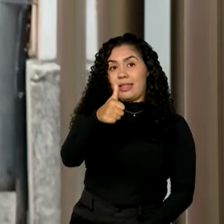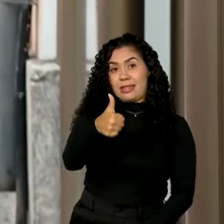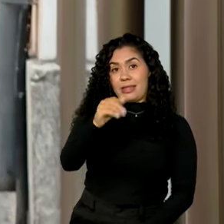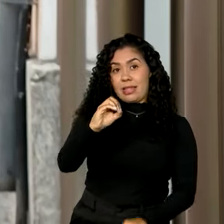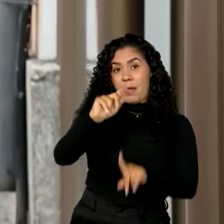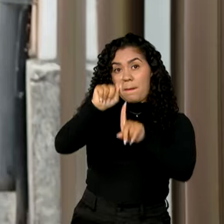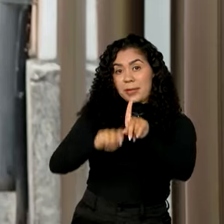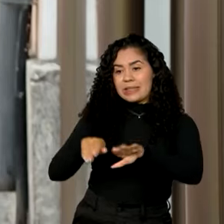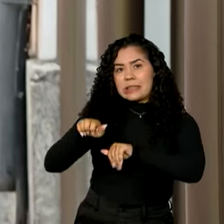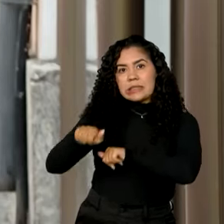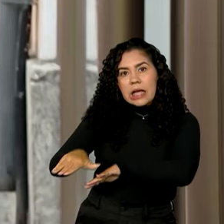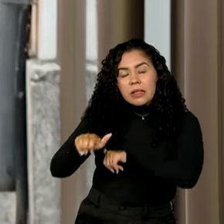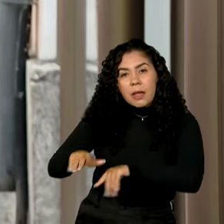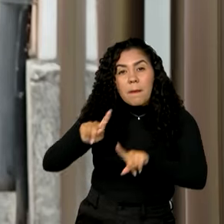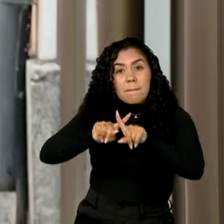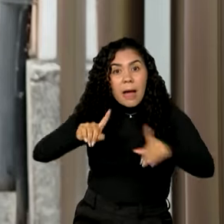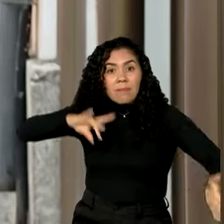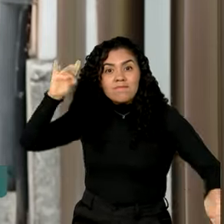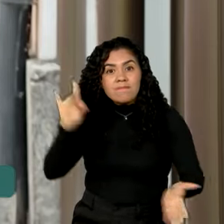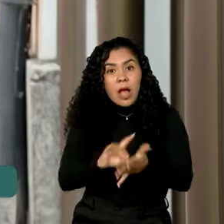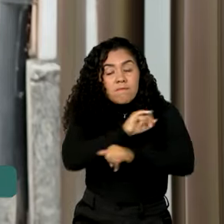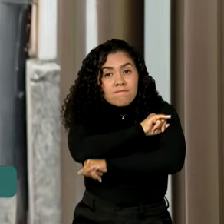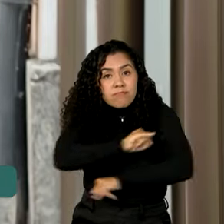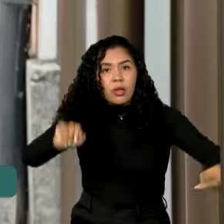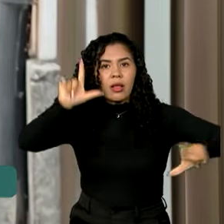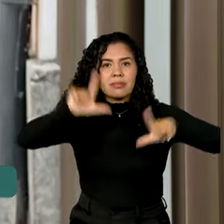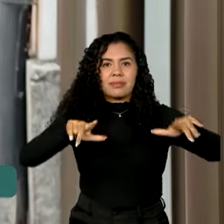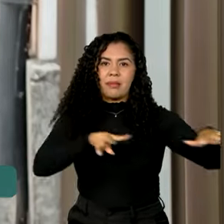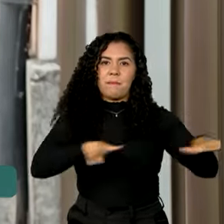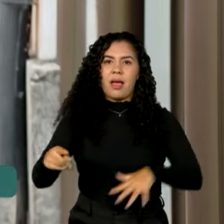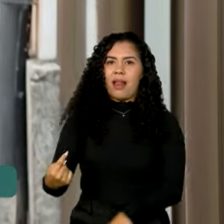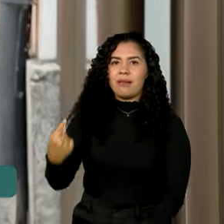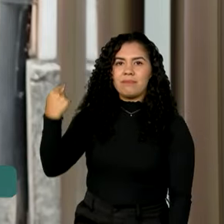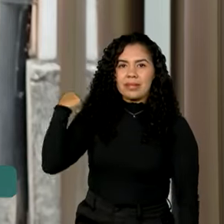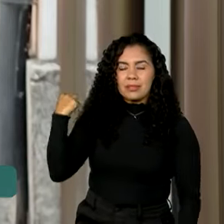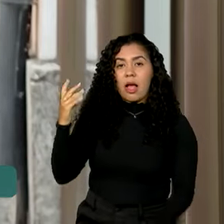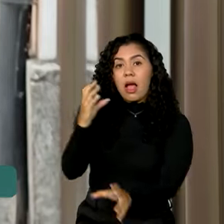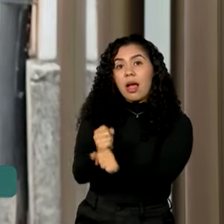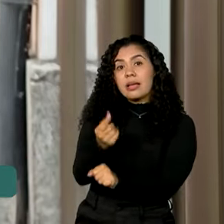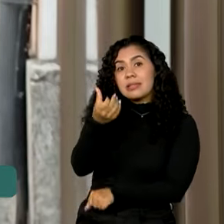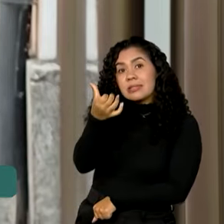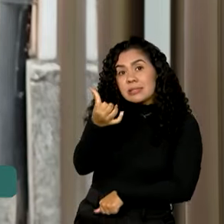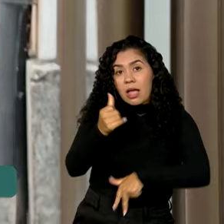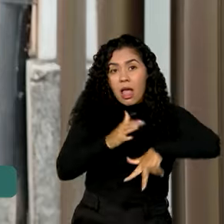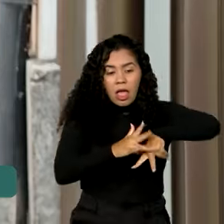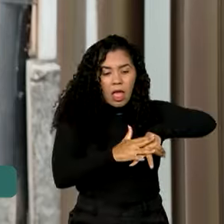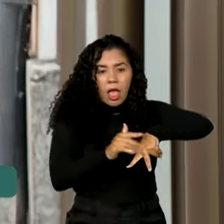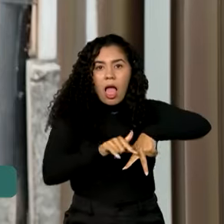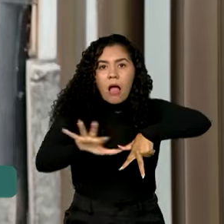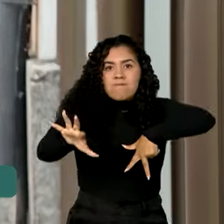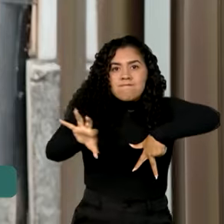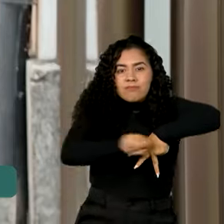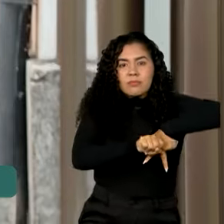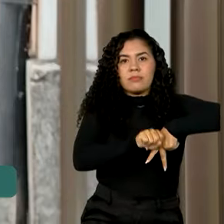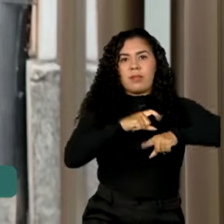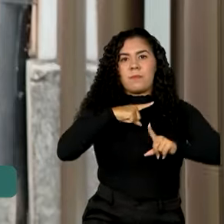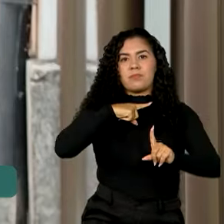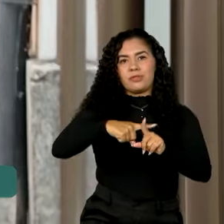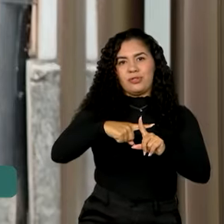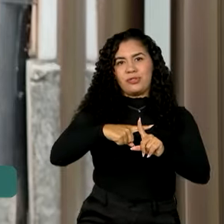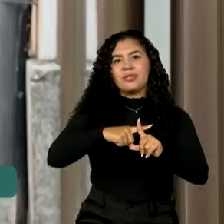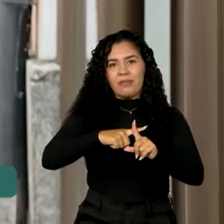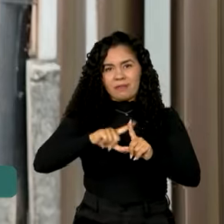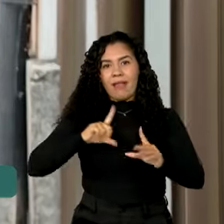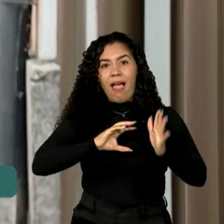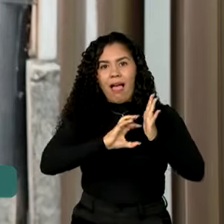teve ampla repercussão na mídia na semana passada. Seis pacientes contraíram o vírus da AIDS após